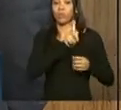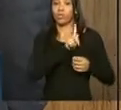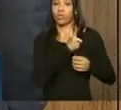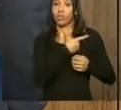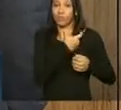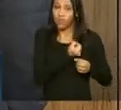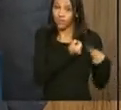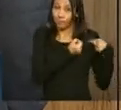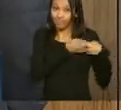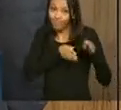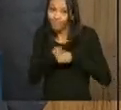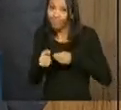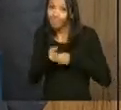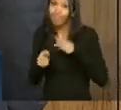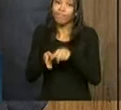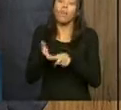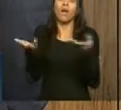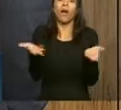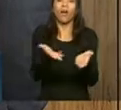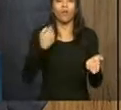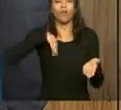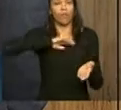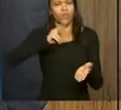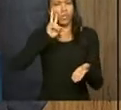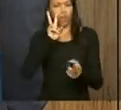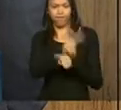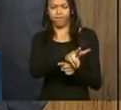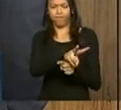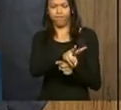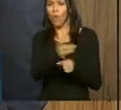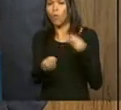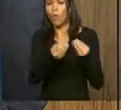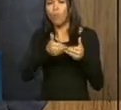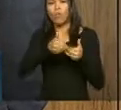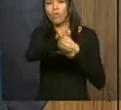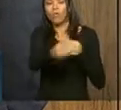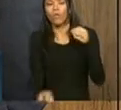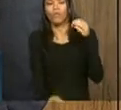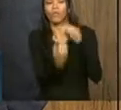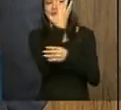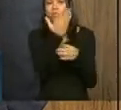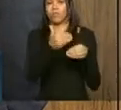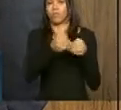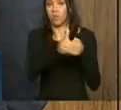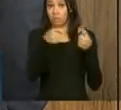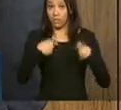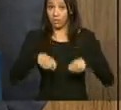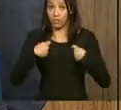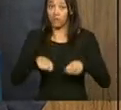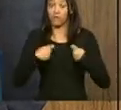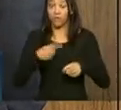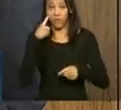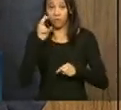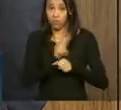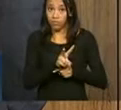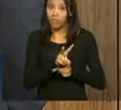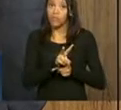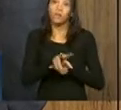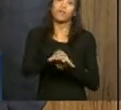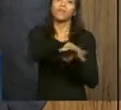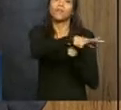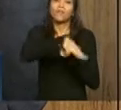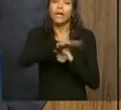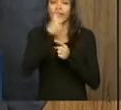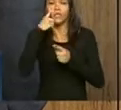dizer, olha, agora estamos fazendo um acompanhamento da implementação, daqui para frente teremos que fazer um acompanhamento de implementação na base de